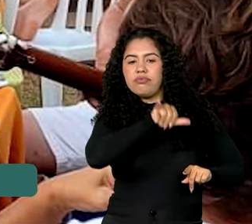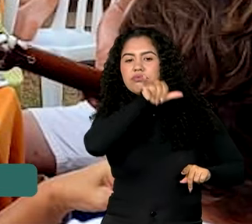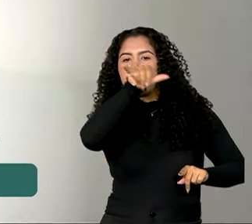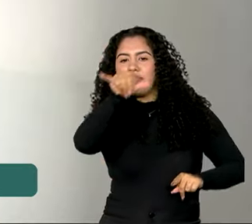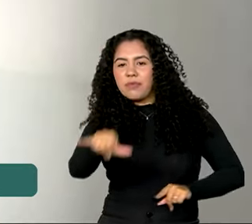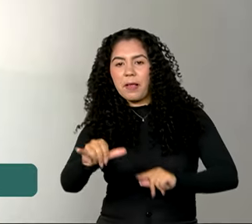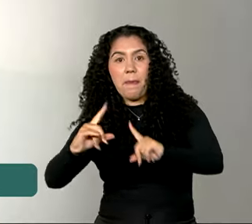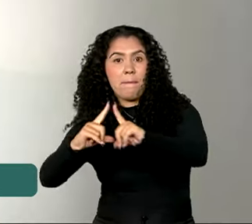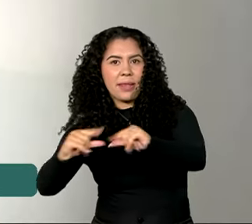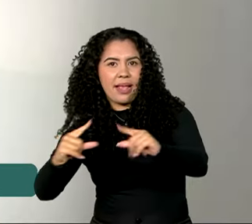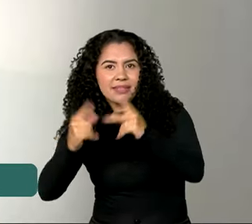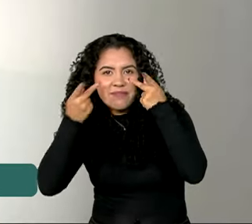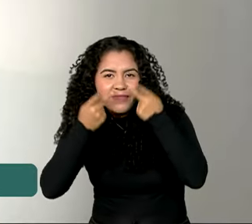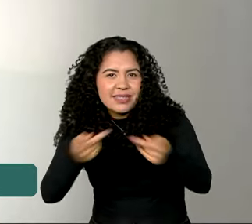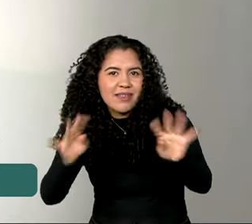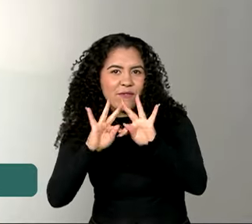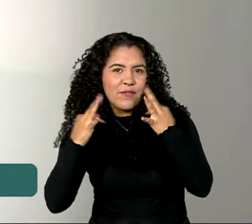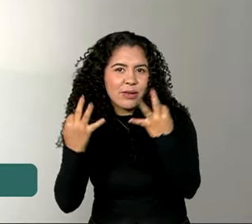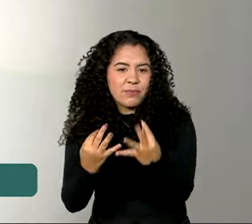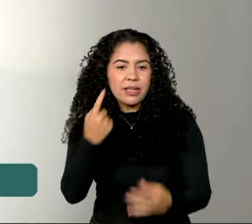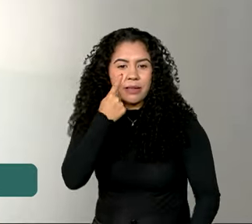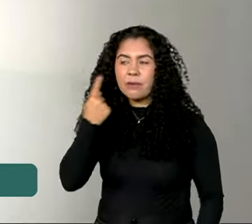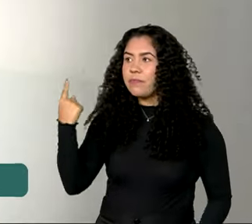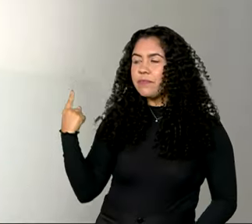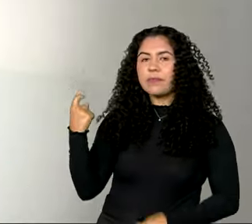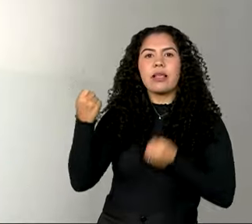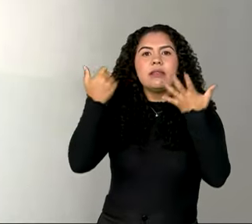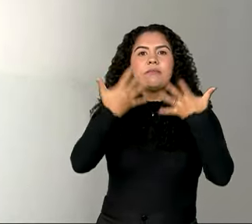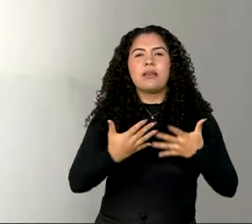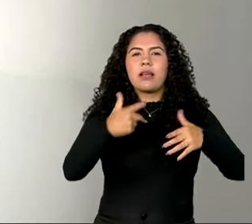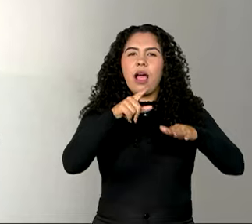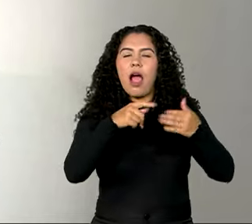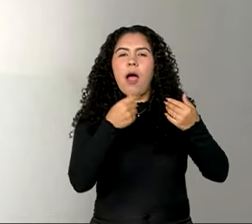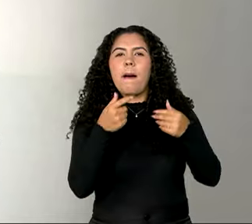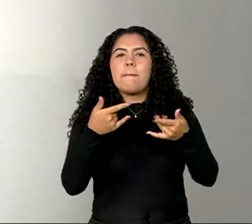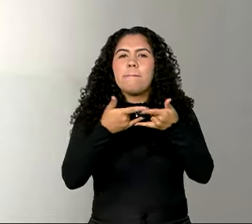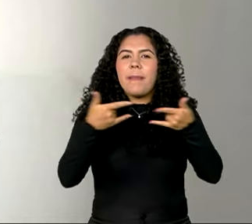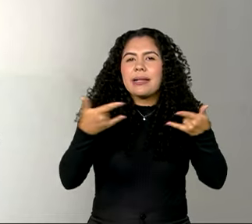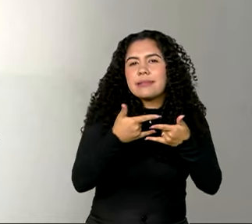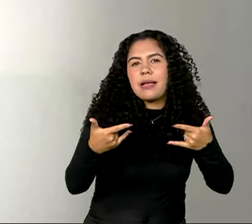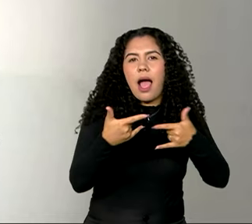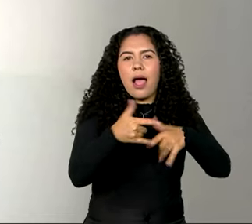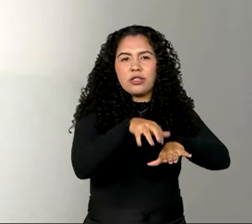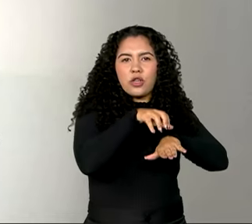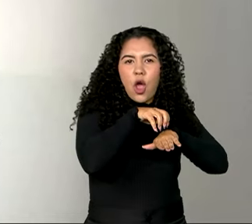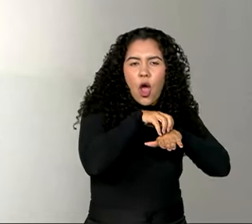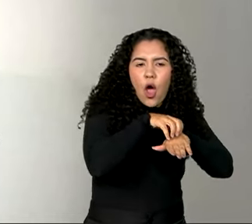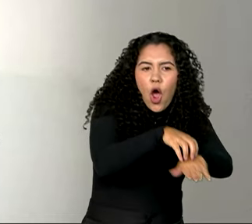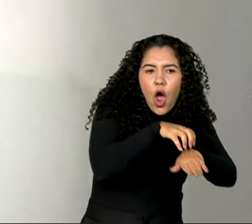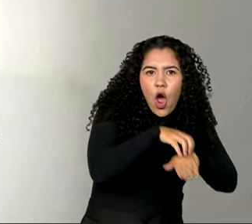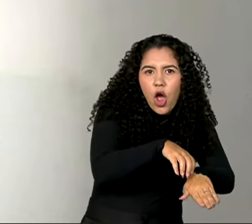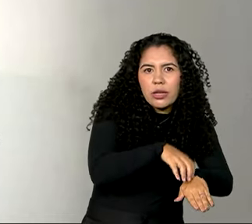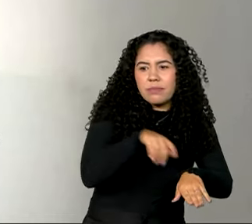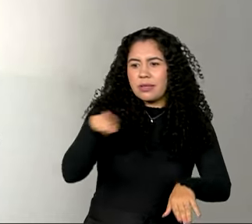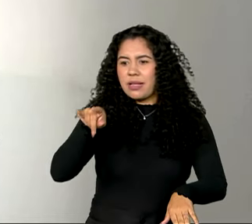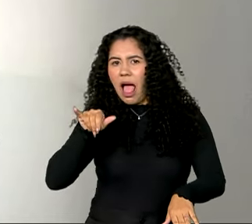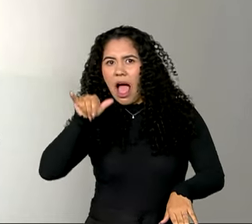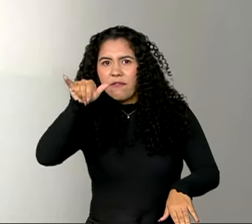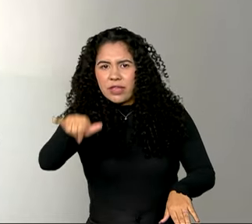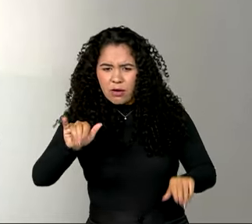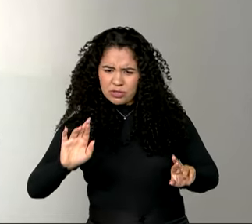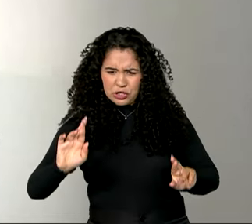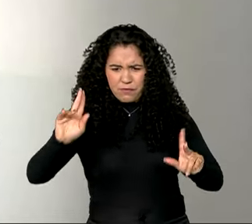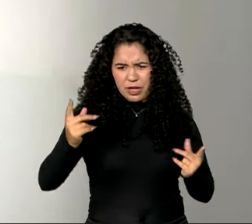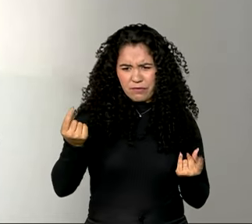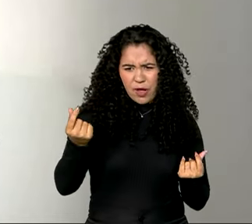Brasília. A diferença é quando a gente compra passagem de ônibus, que a gente compraria passagem de ônibus para a compramos de avião, foi muito pouca,